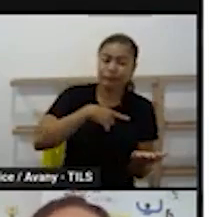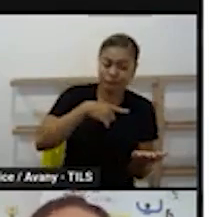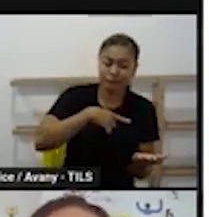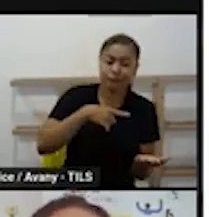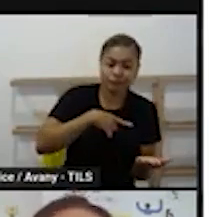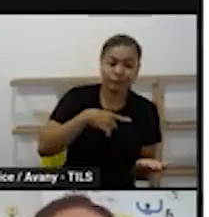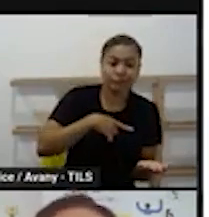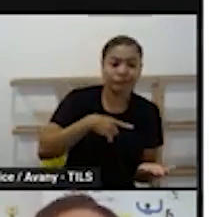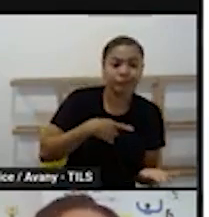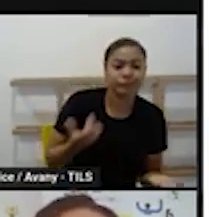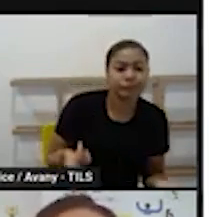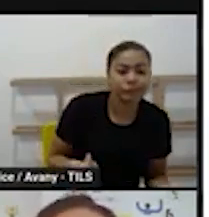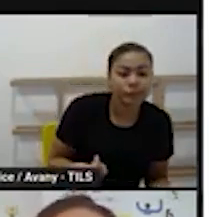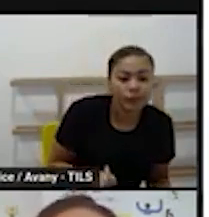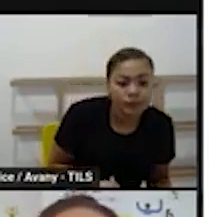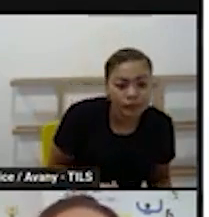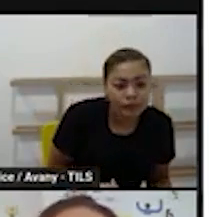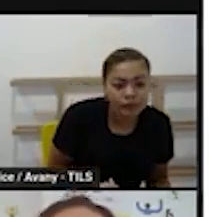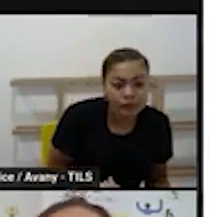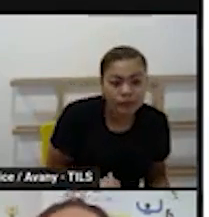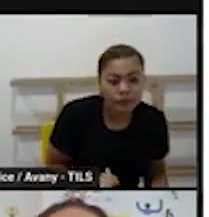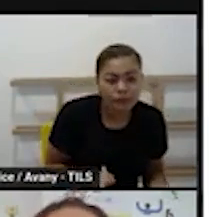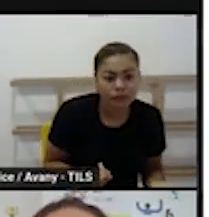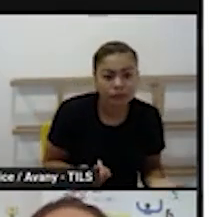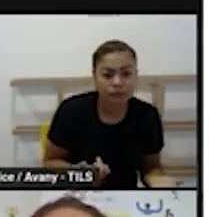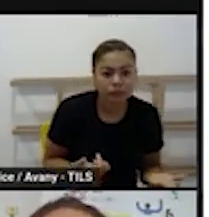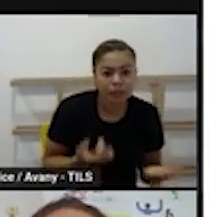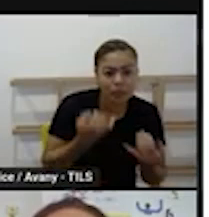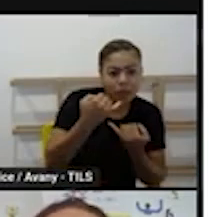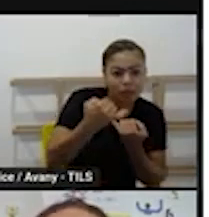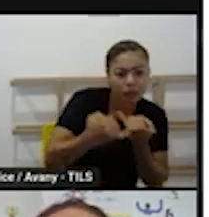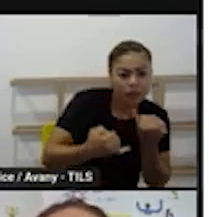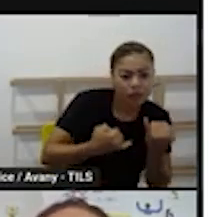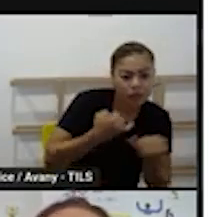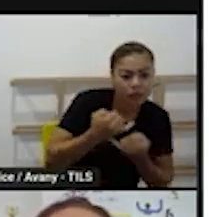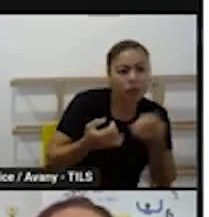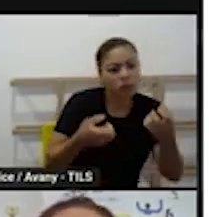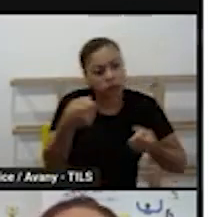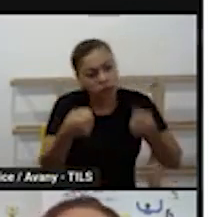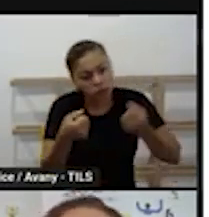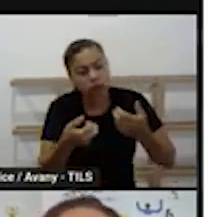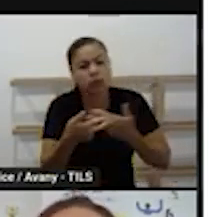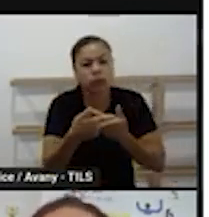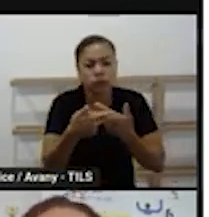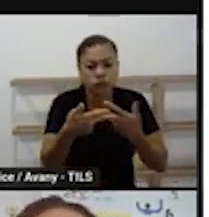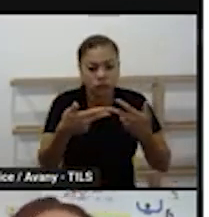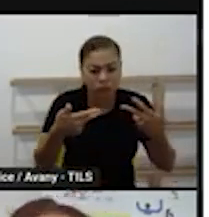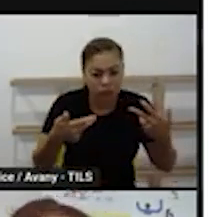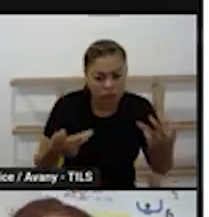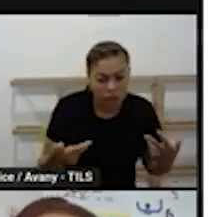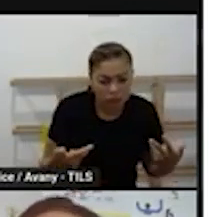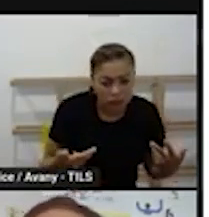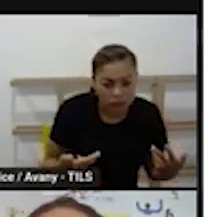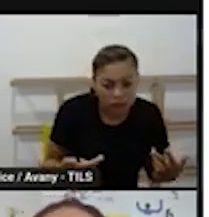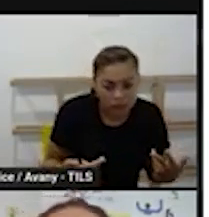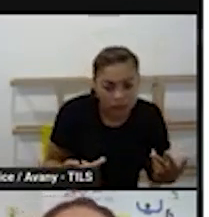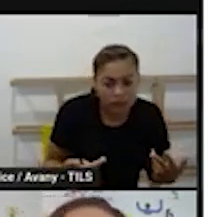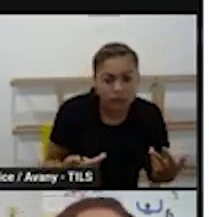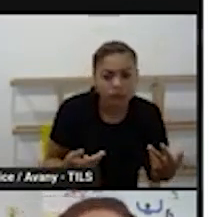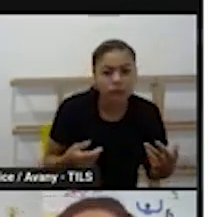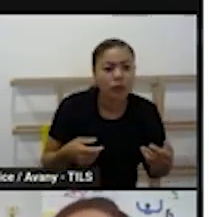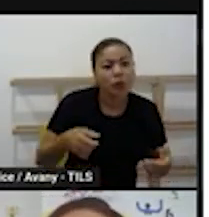terça o brincar simbólico do jogo simbólico quarto brincar dirigido a quinta o brincar livre ou parque